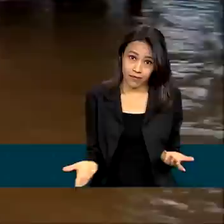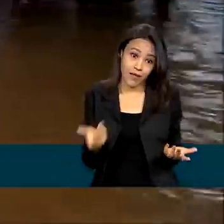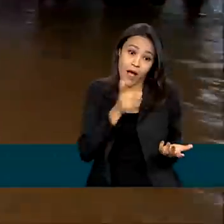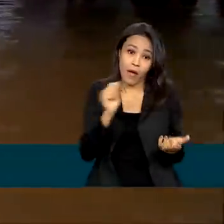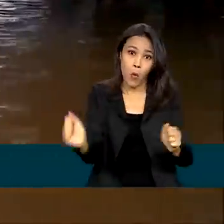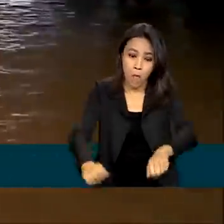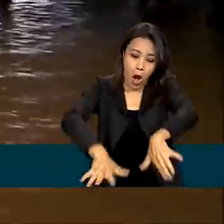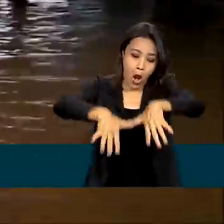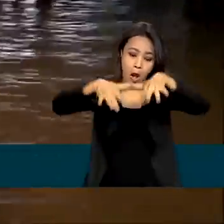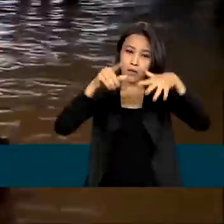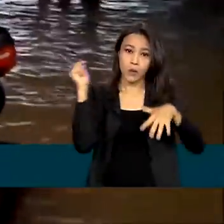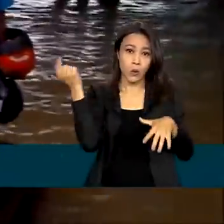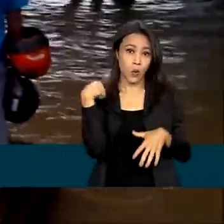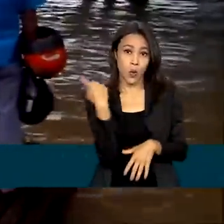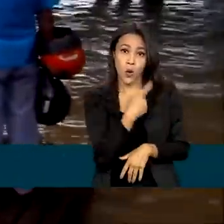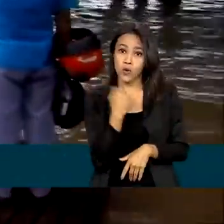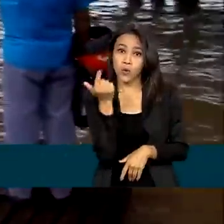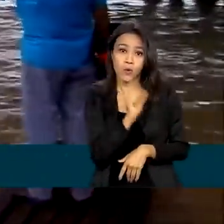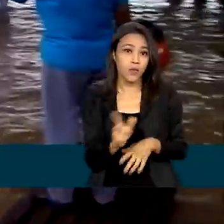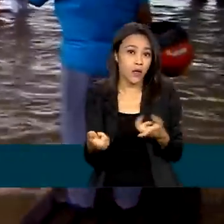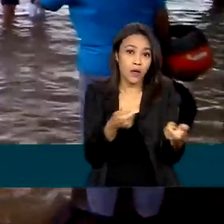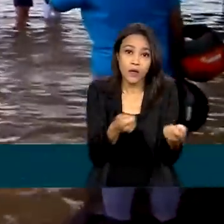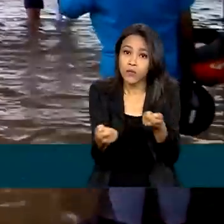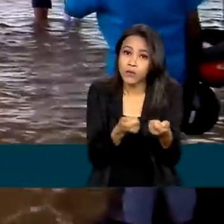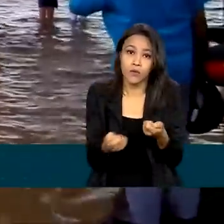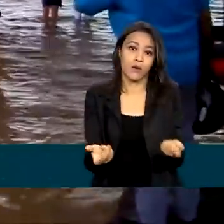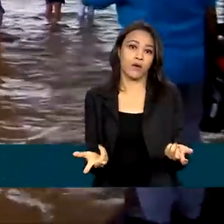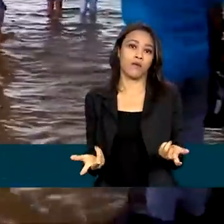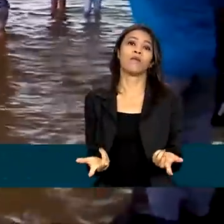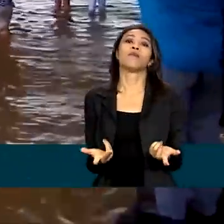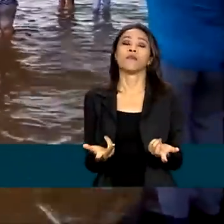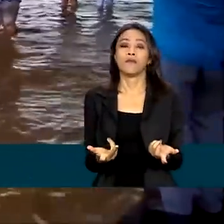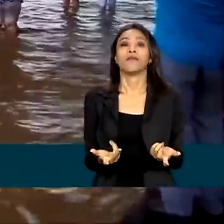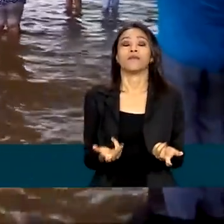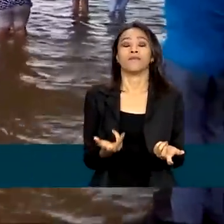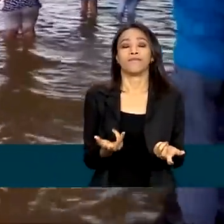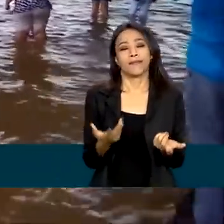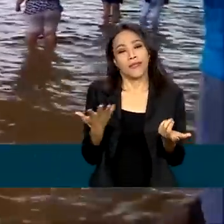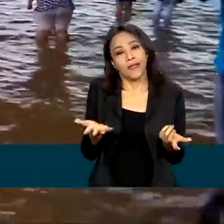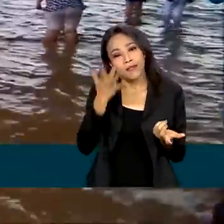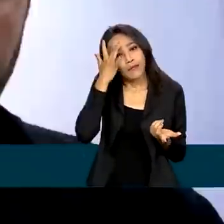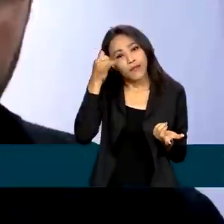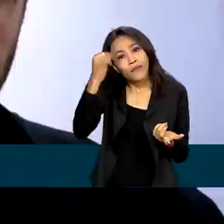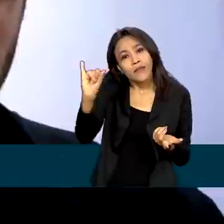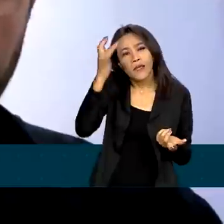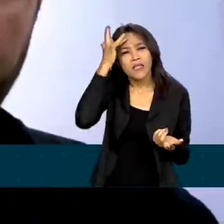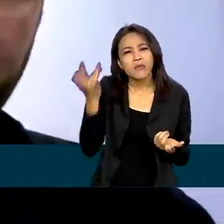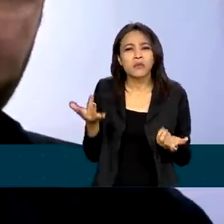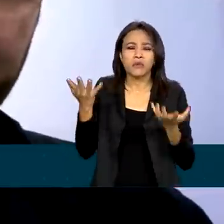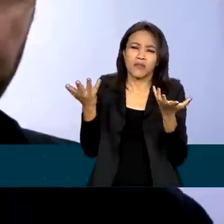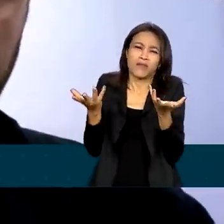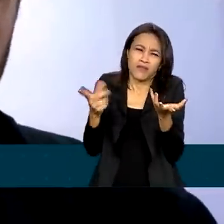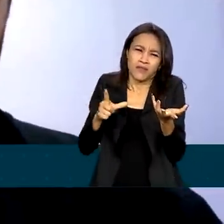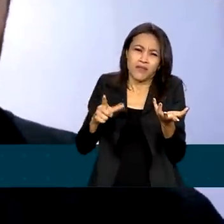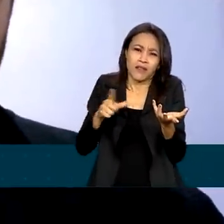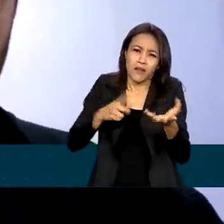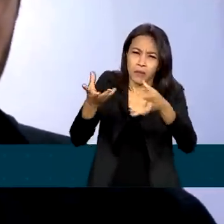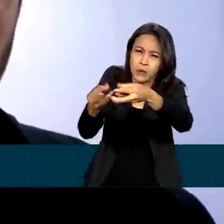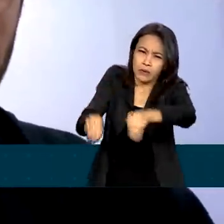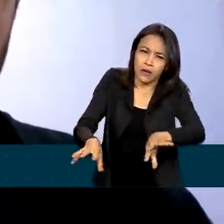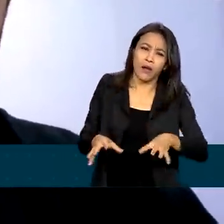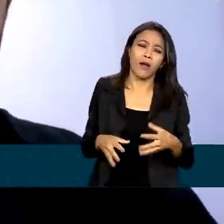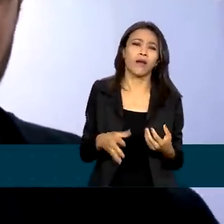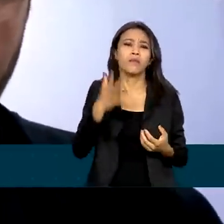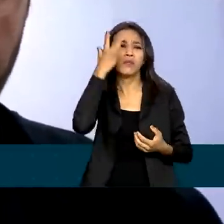a gente não tem como controlar, mas tem como evitar que pessoas percam os seus bens materiais, que sejam